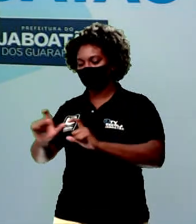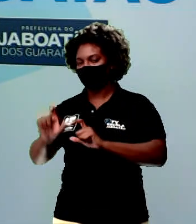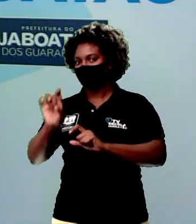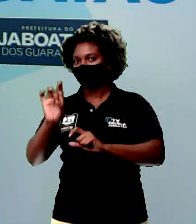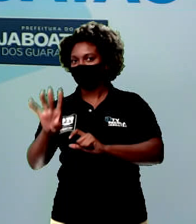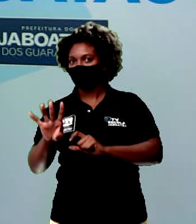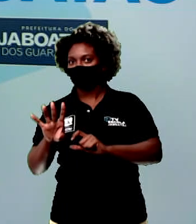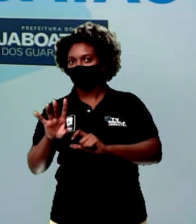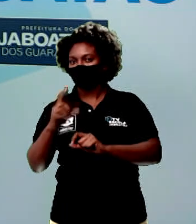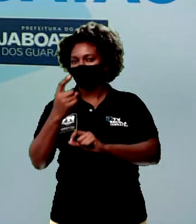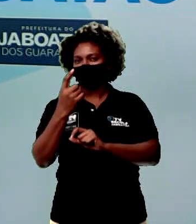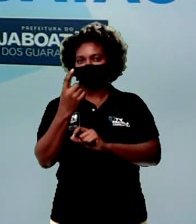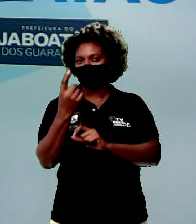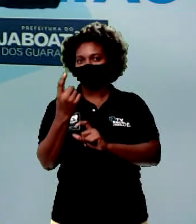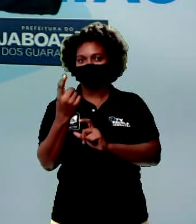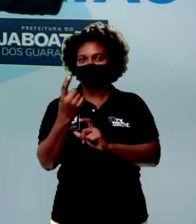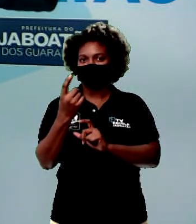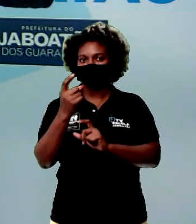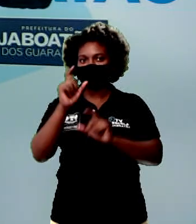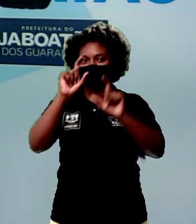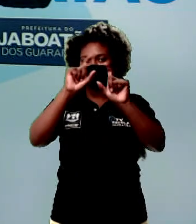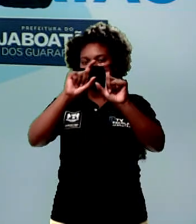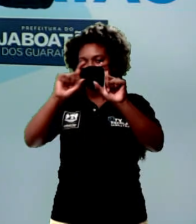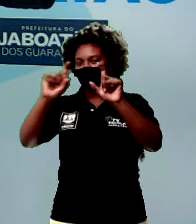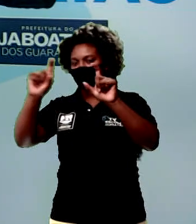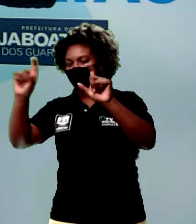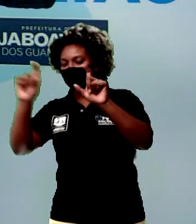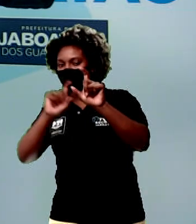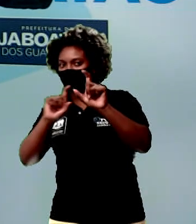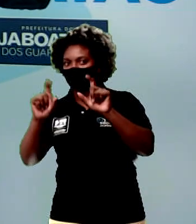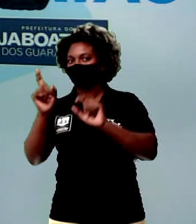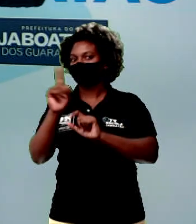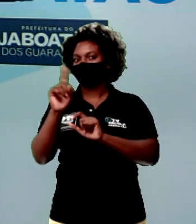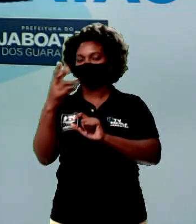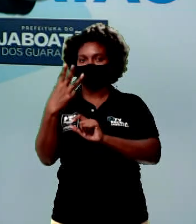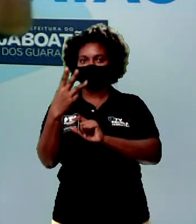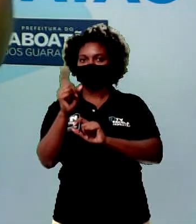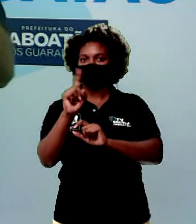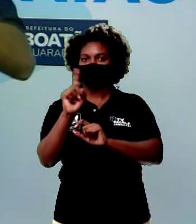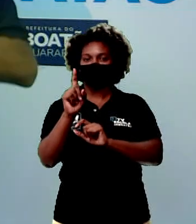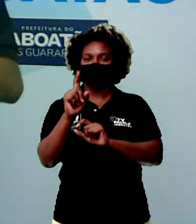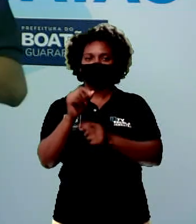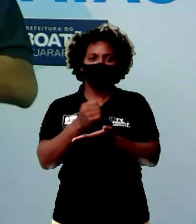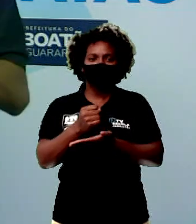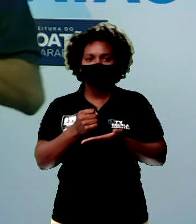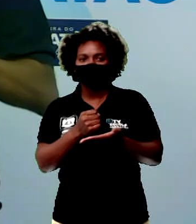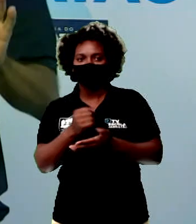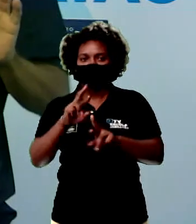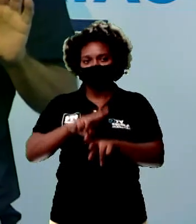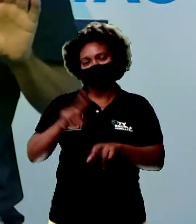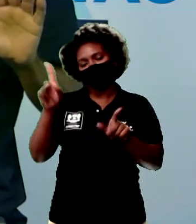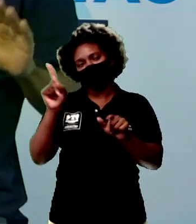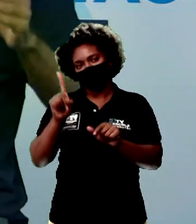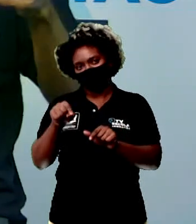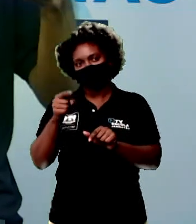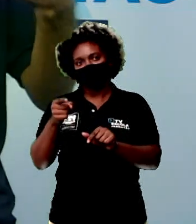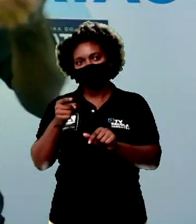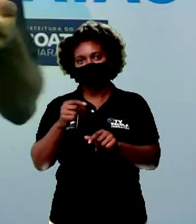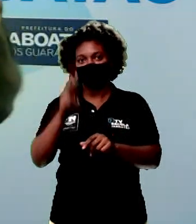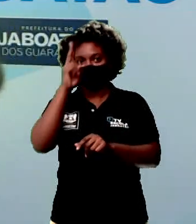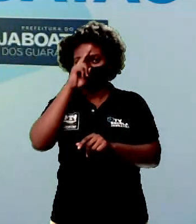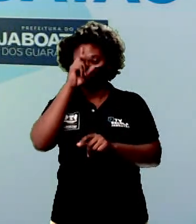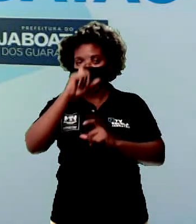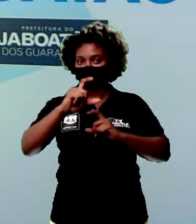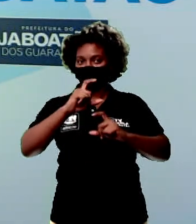uma sequência de três. Ok? Então, basicamente, a nossa diferença é essa. História em